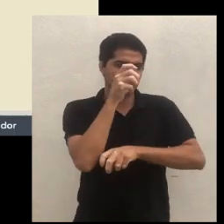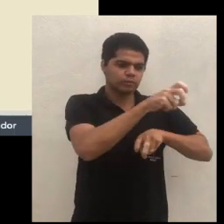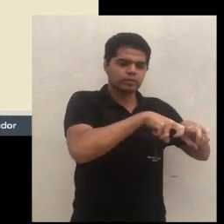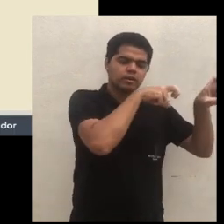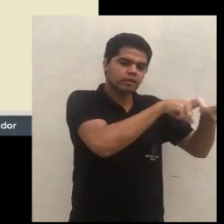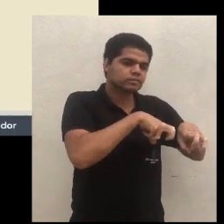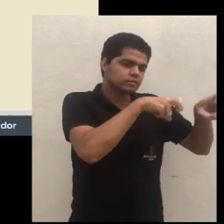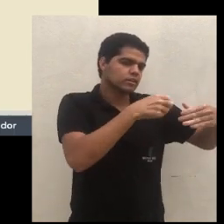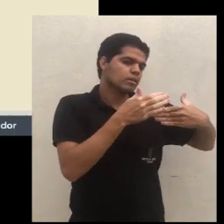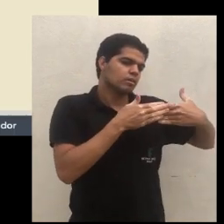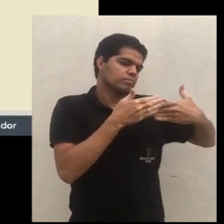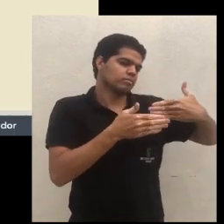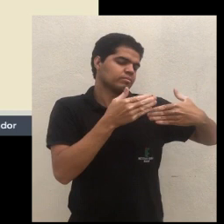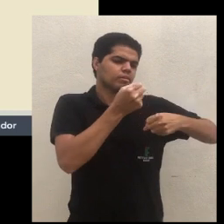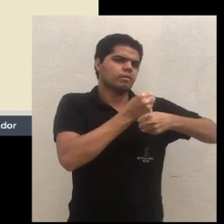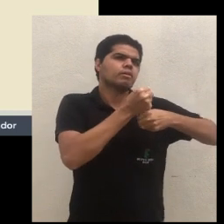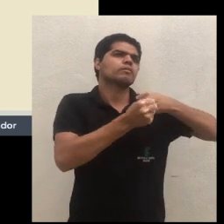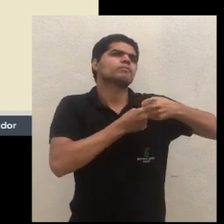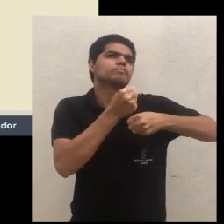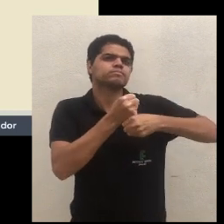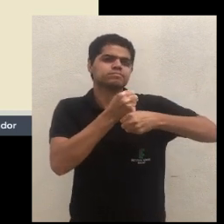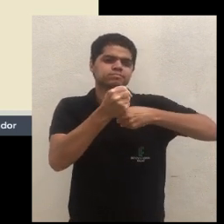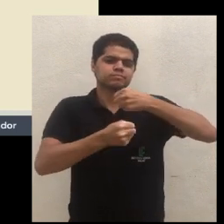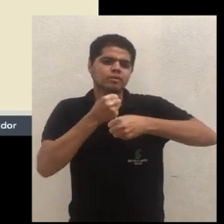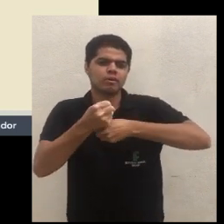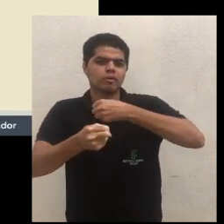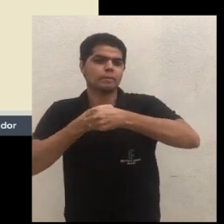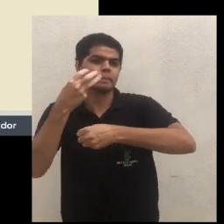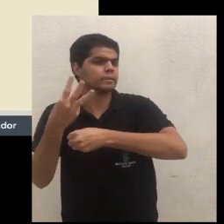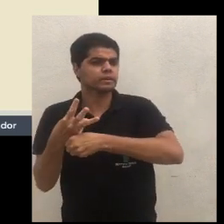a partir do terceiro, do segundo ano,